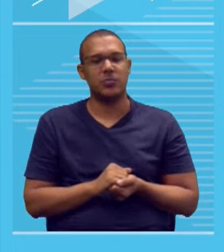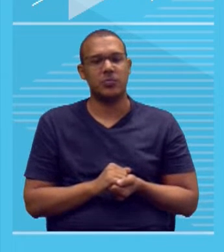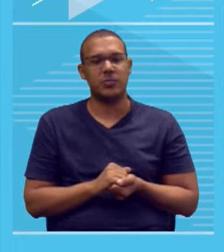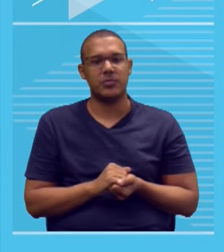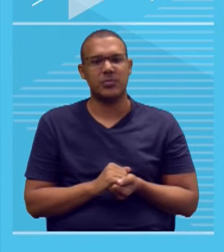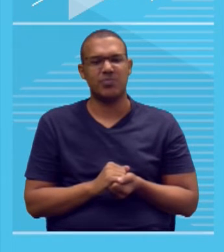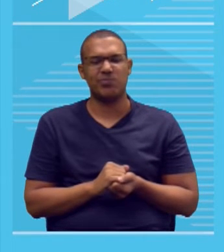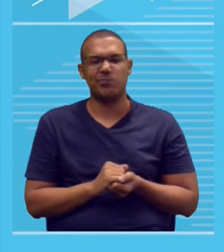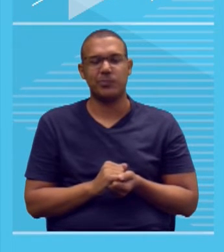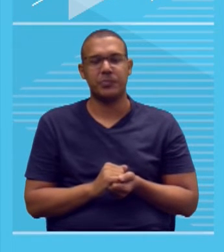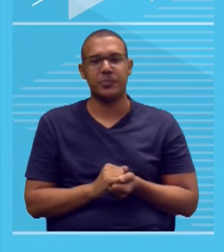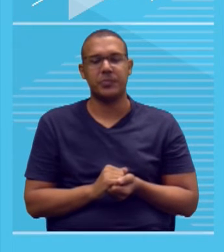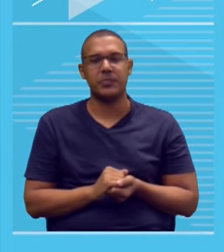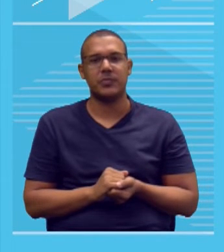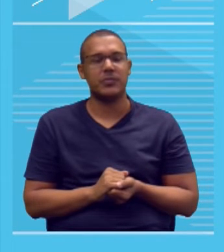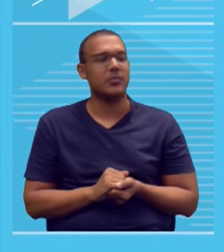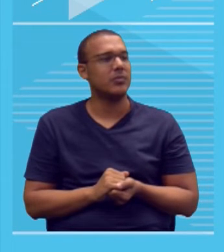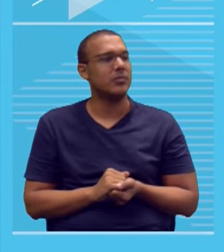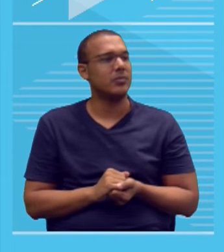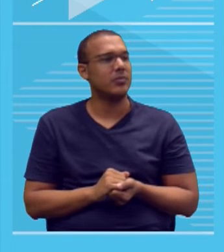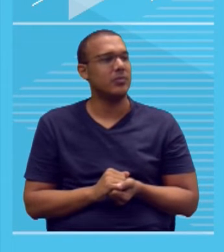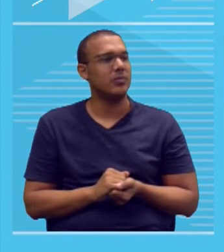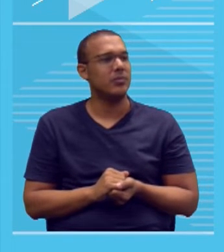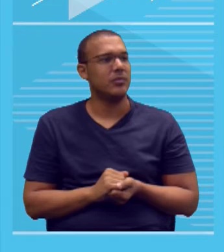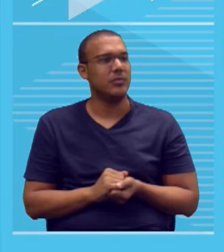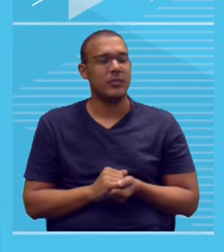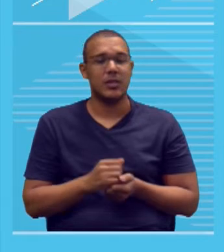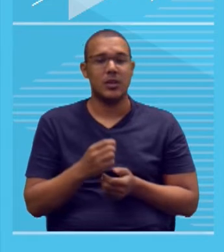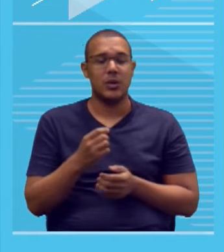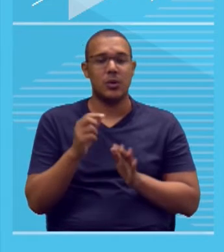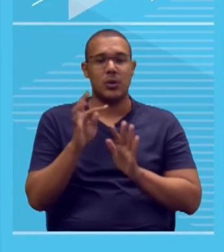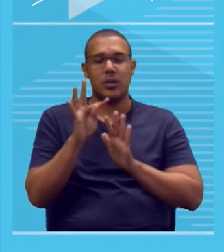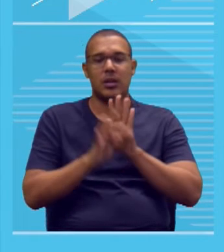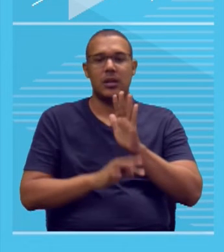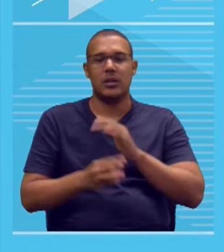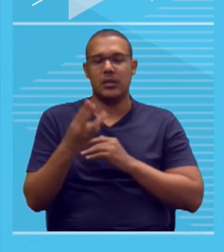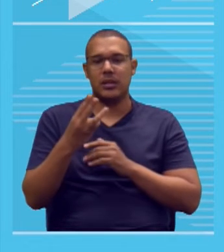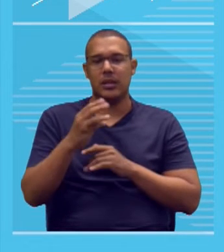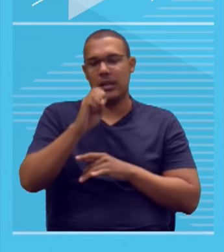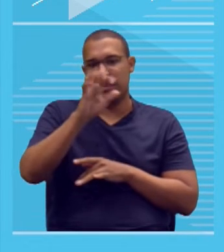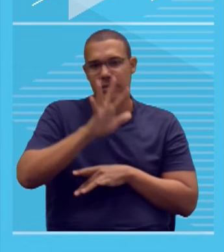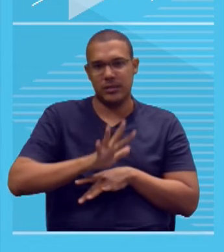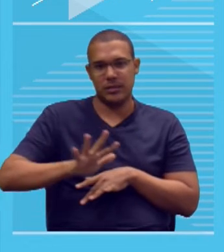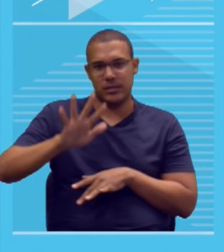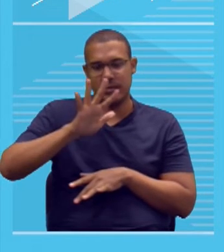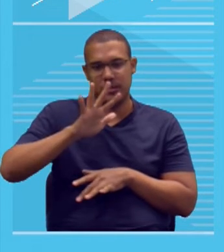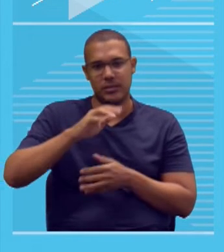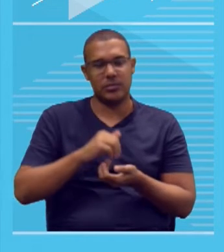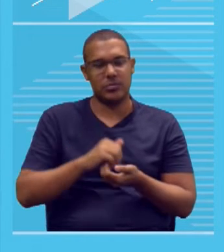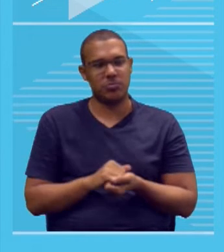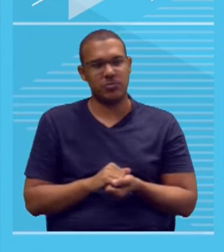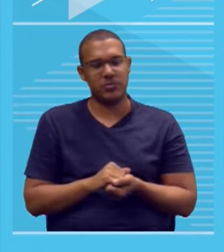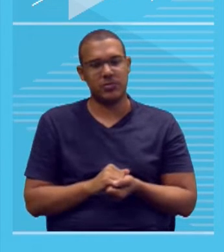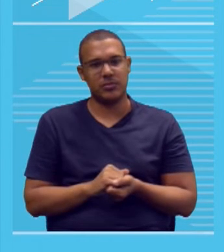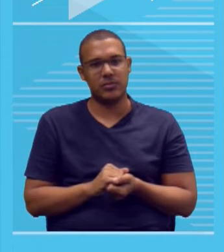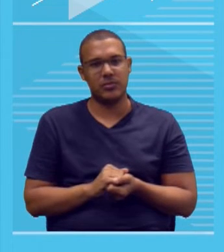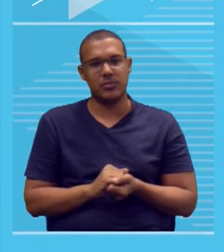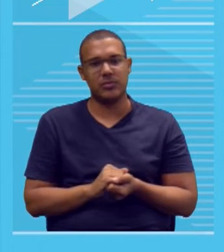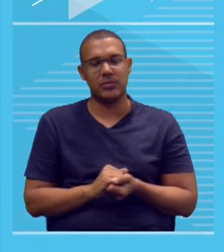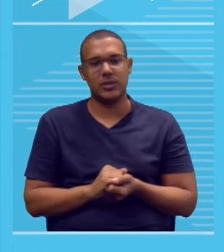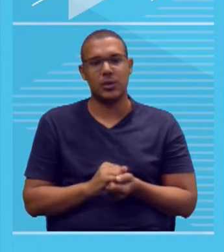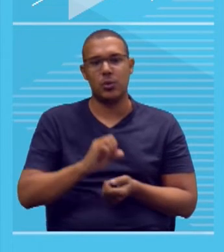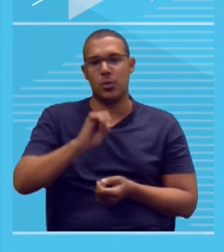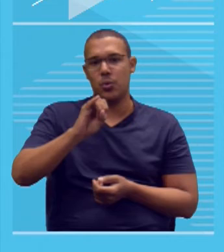ditadura do algoritmo. Bom, aí vem o texto 3, apresentando o infográfico do Instituto Brasileiro de